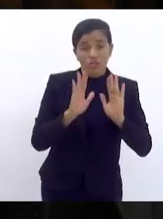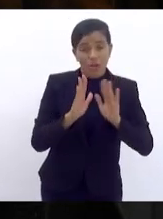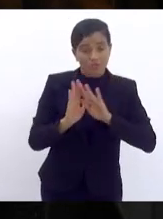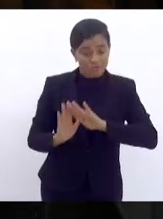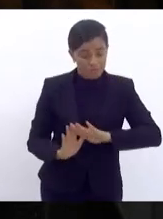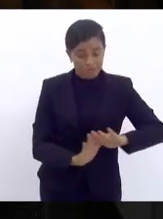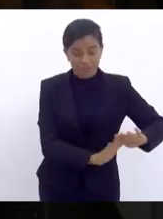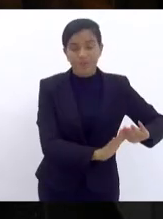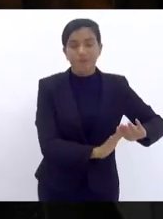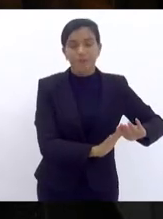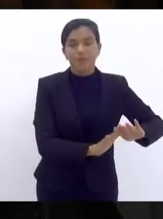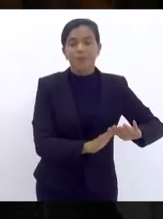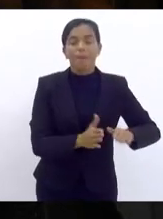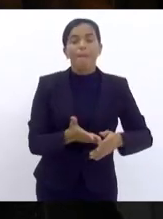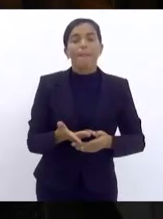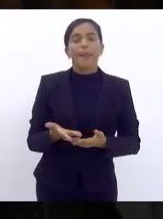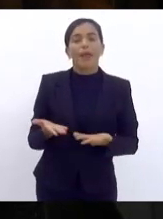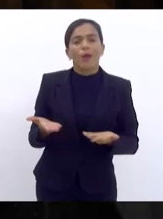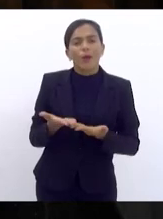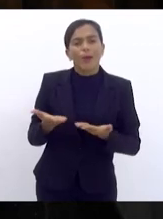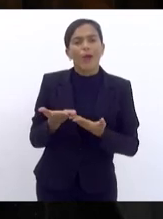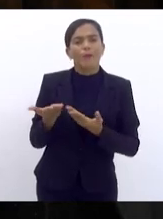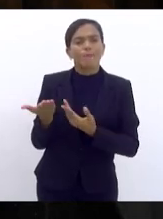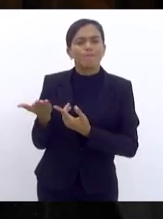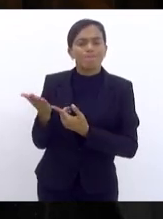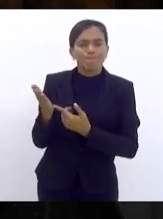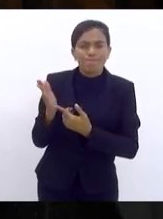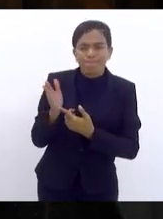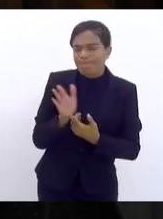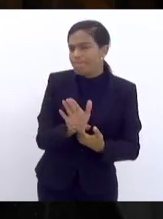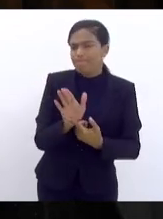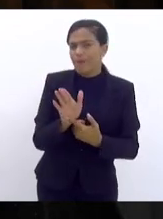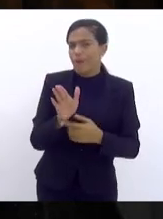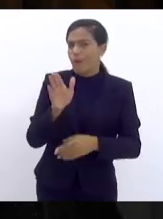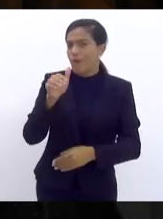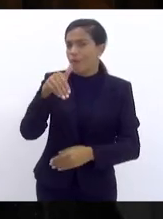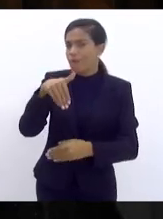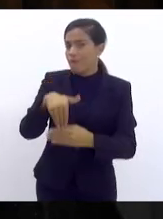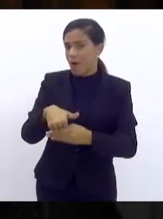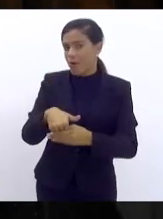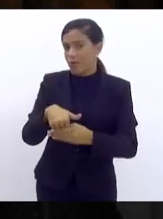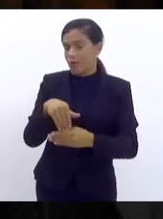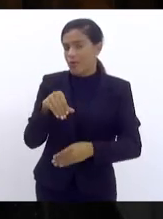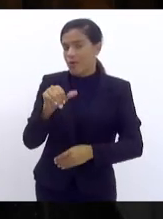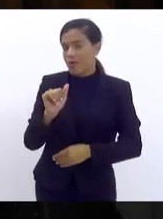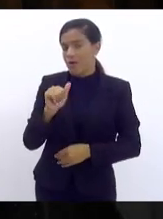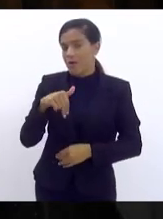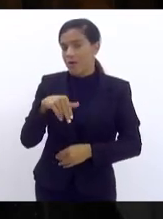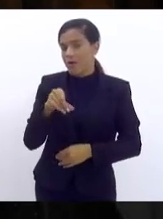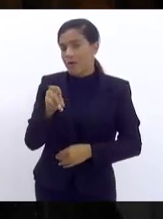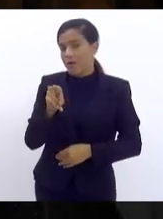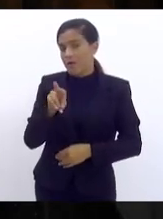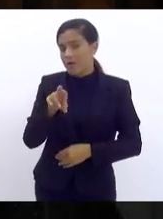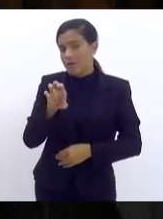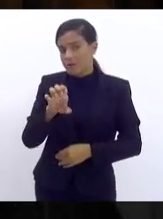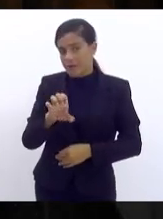eu queria destacar no voto do deputado André Correia